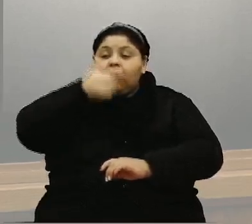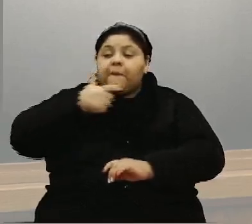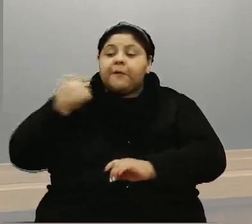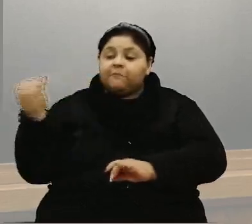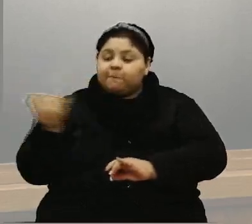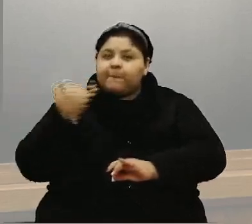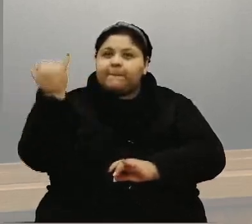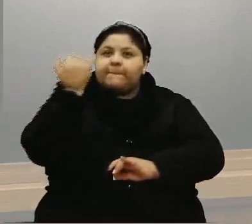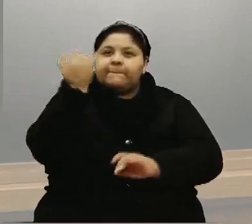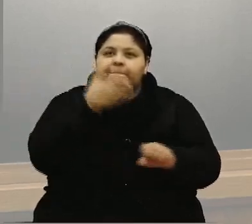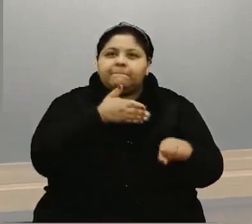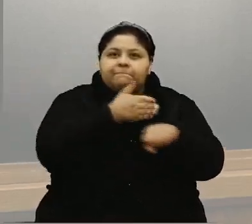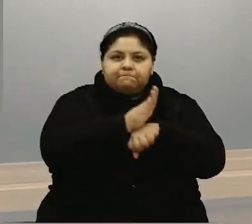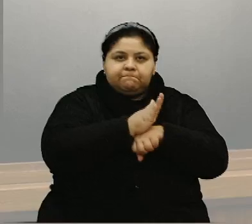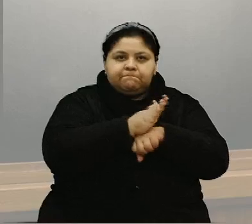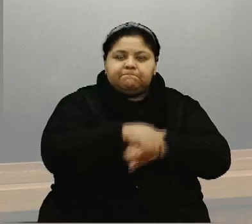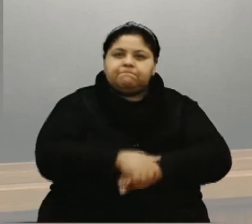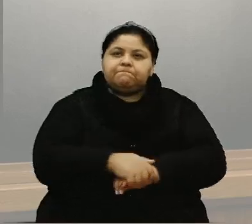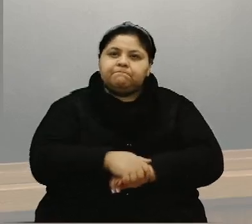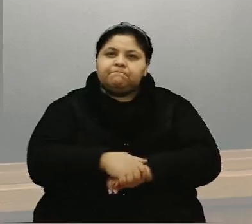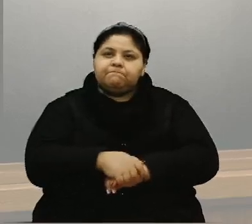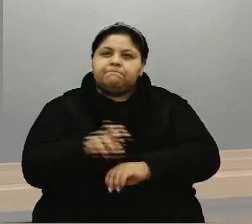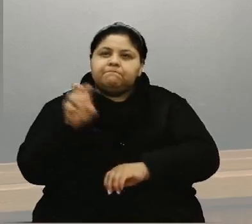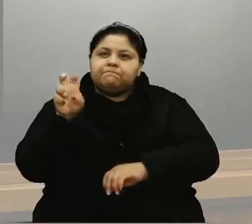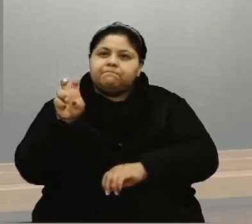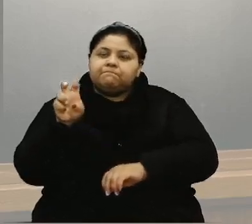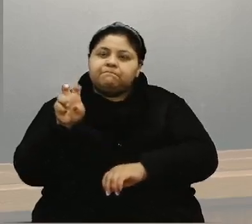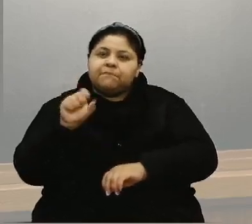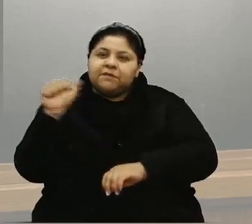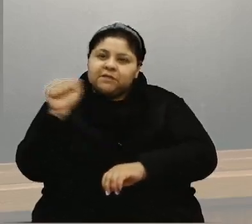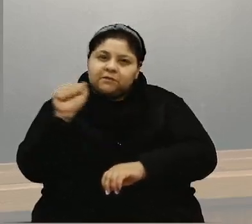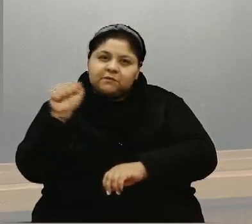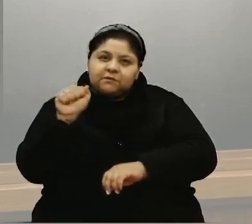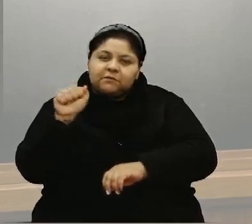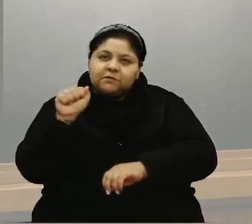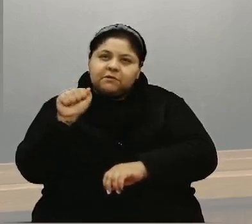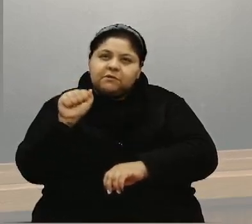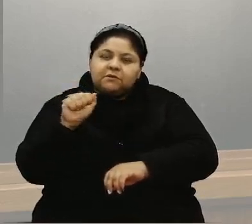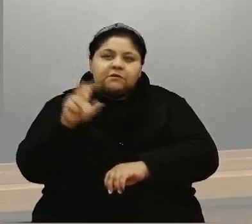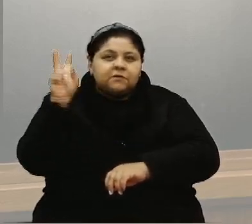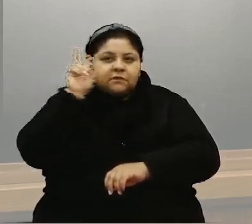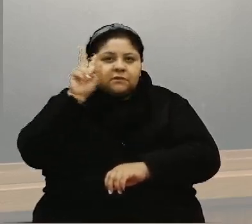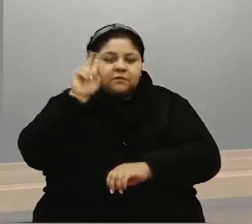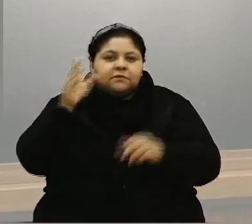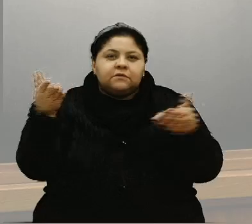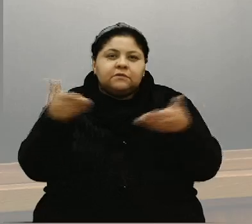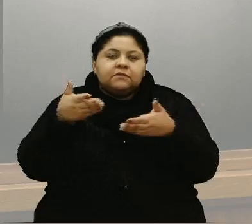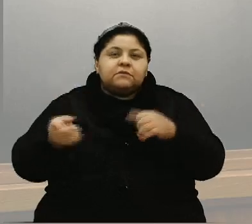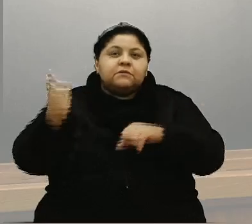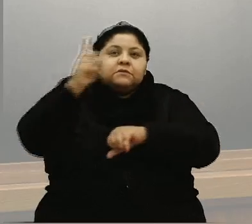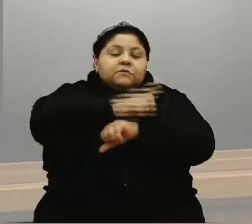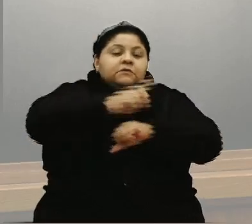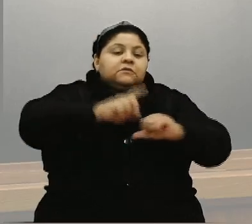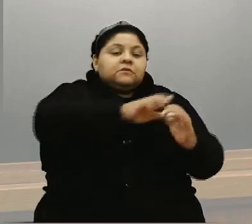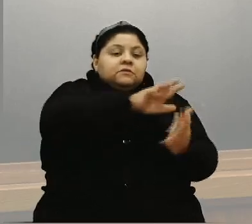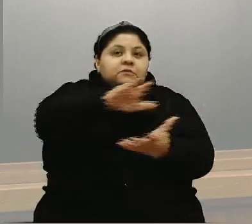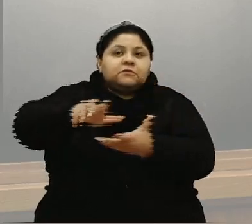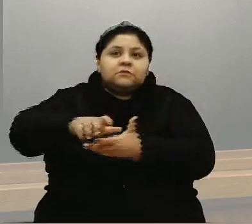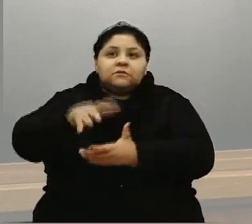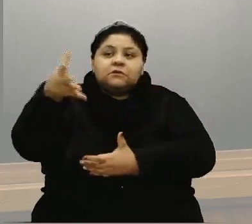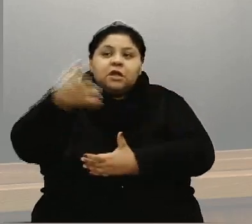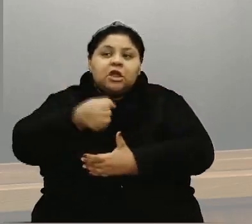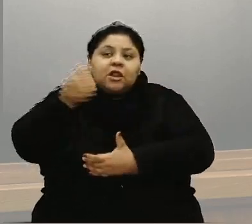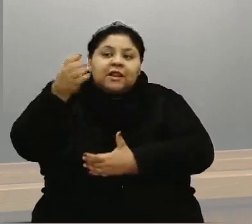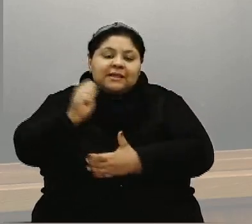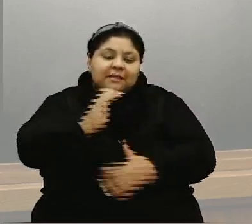participação. E nos cinco segundos que me restam, lembrar que hoje é o Dia Mundial do Aleitamento